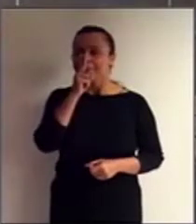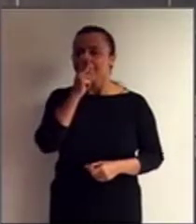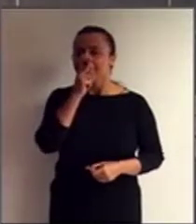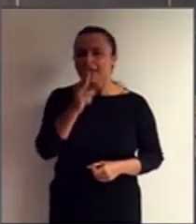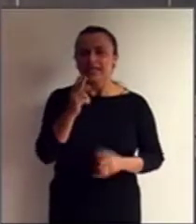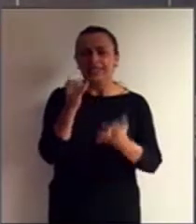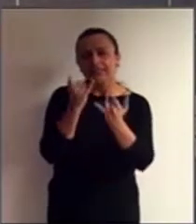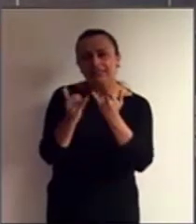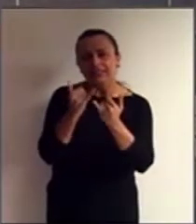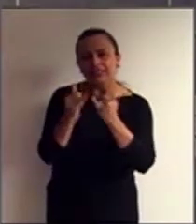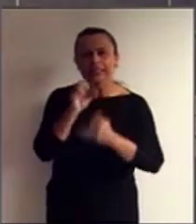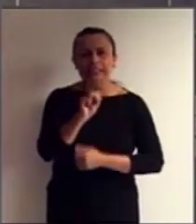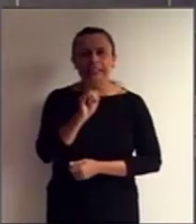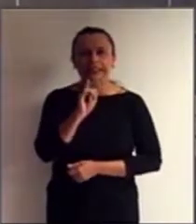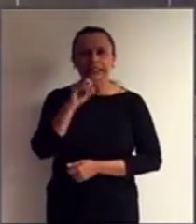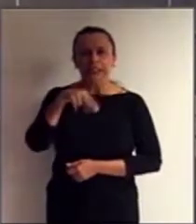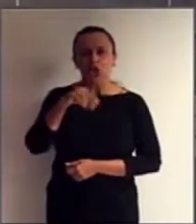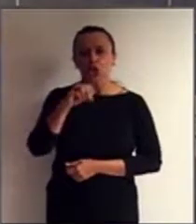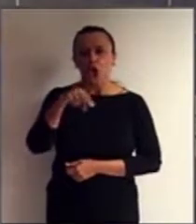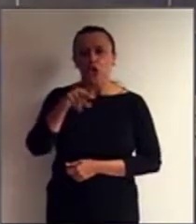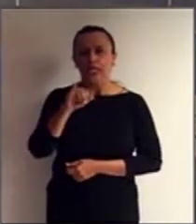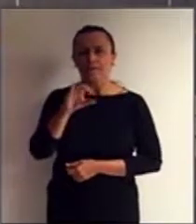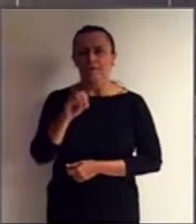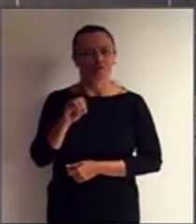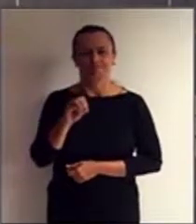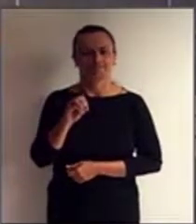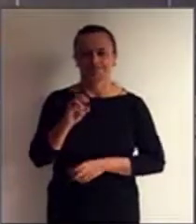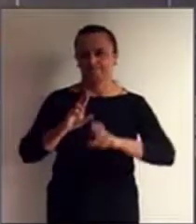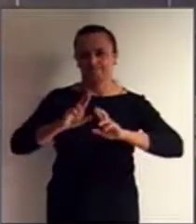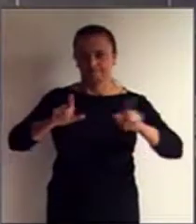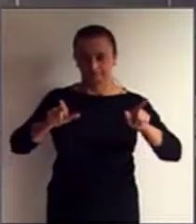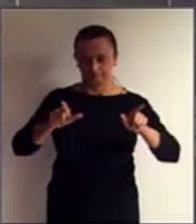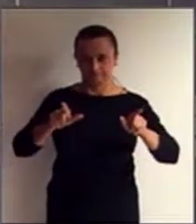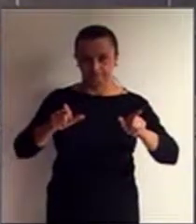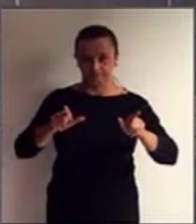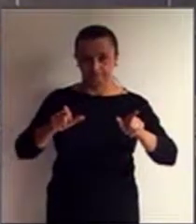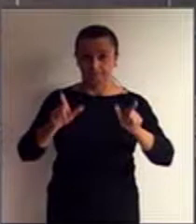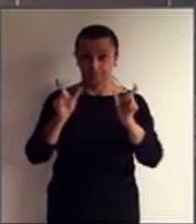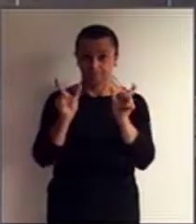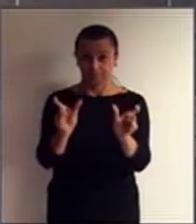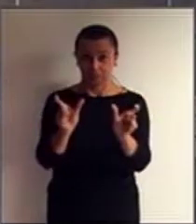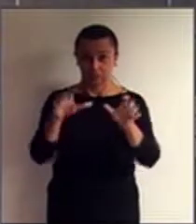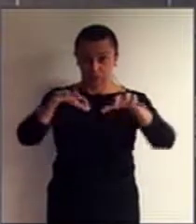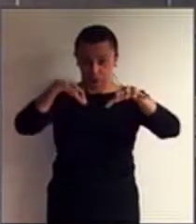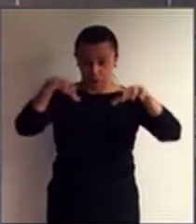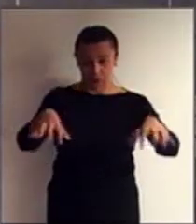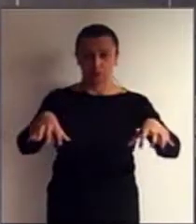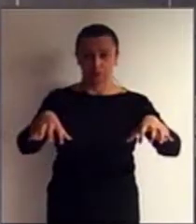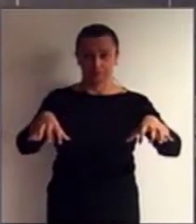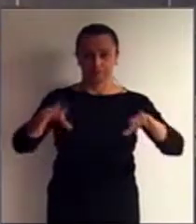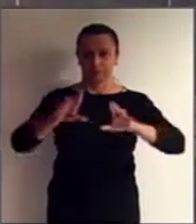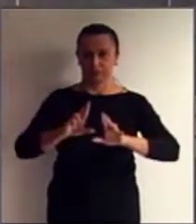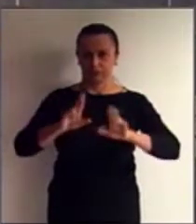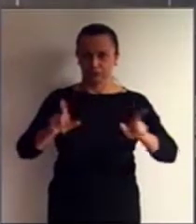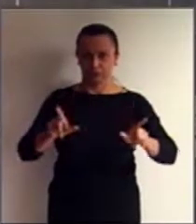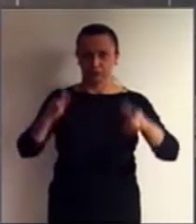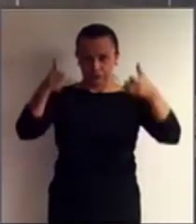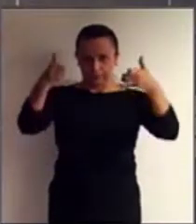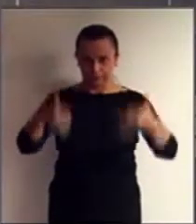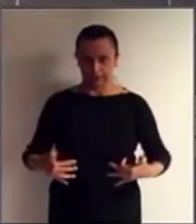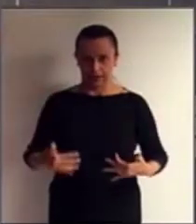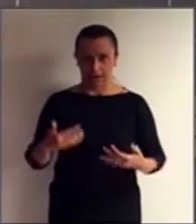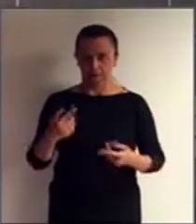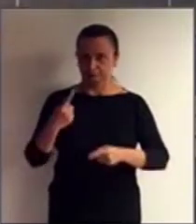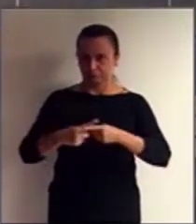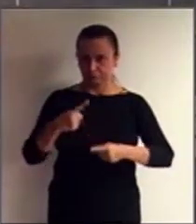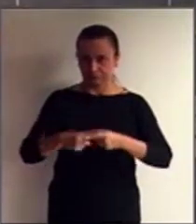mental e intelectual. não são. São dois grupos diversos. E vou explicar por quê.